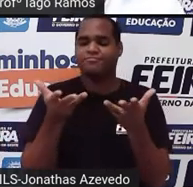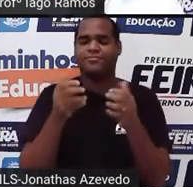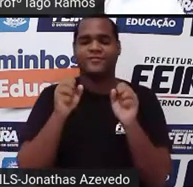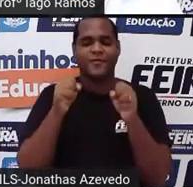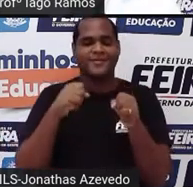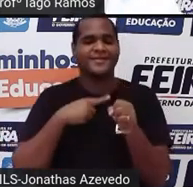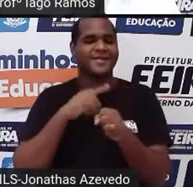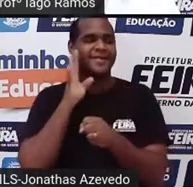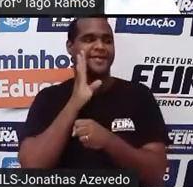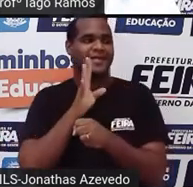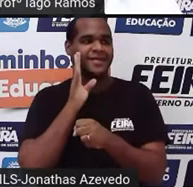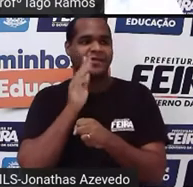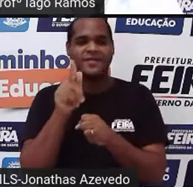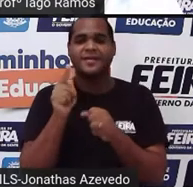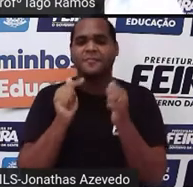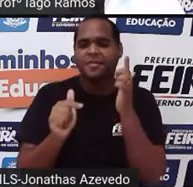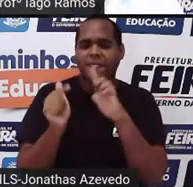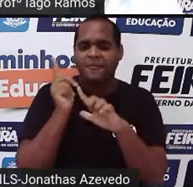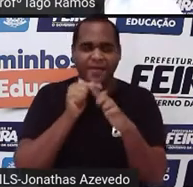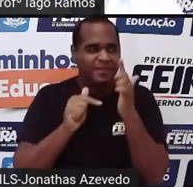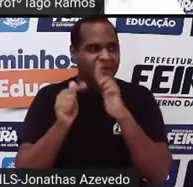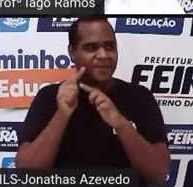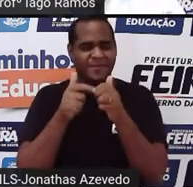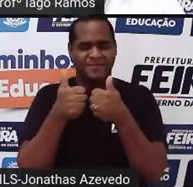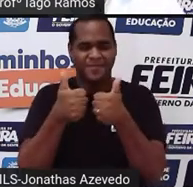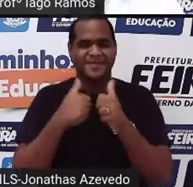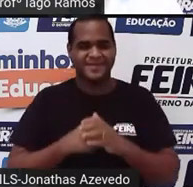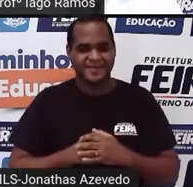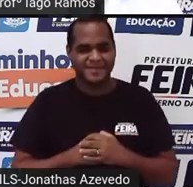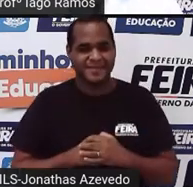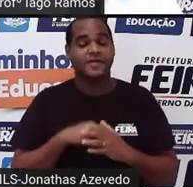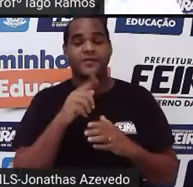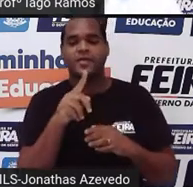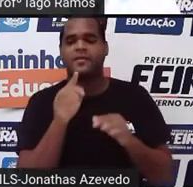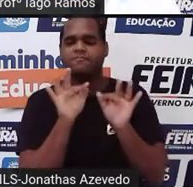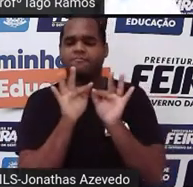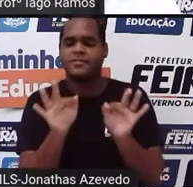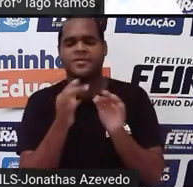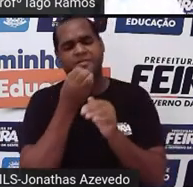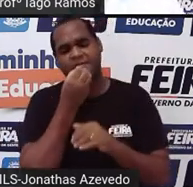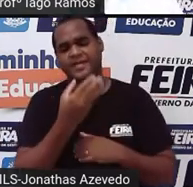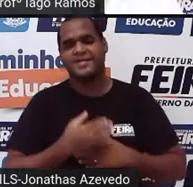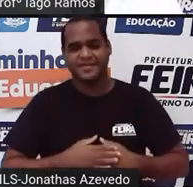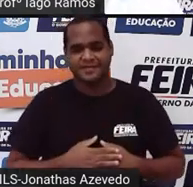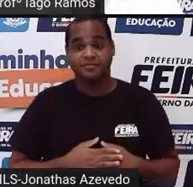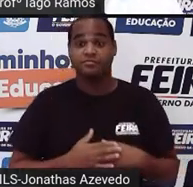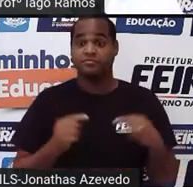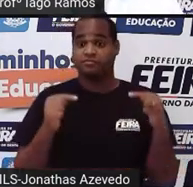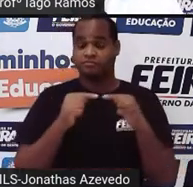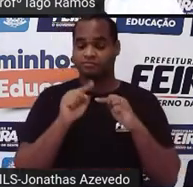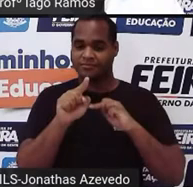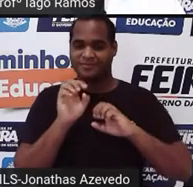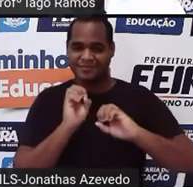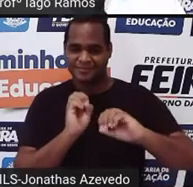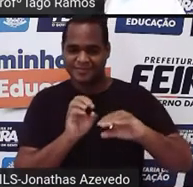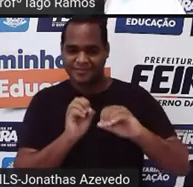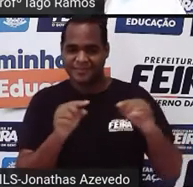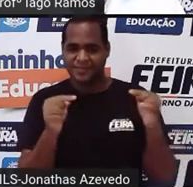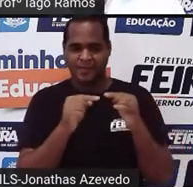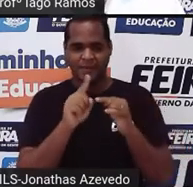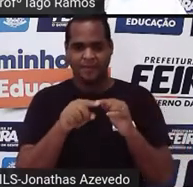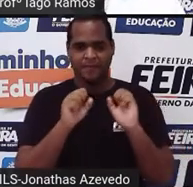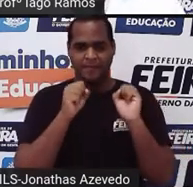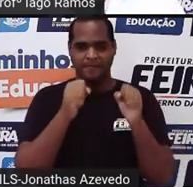legal que a gente conseguir fazer por aqui, tá bom? Do jeito que for mais simples também. E essa aula é para você que é